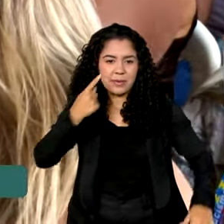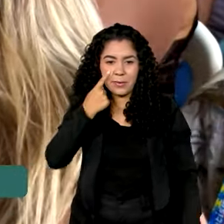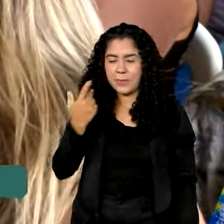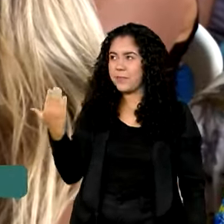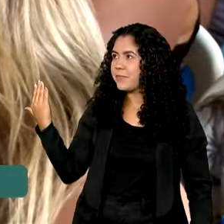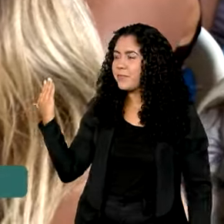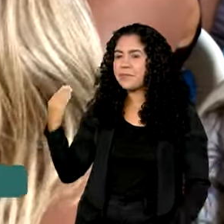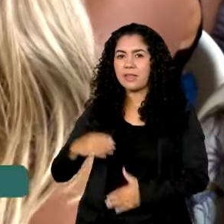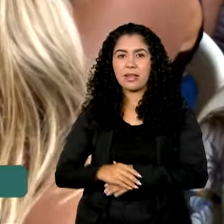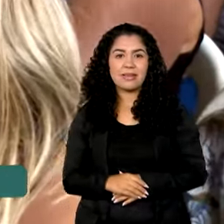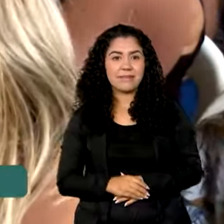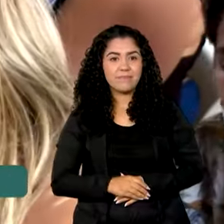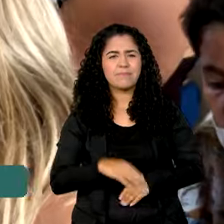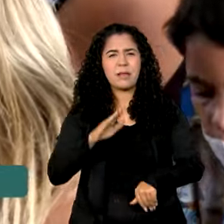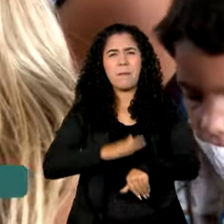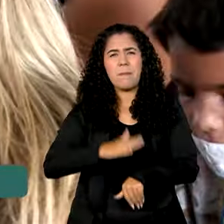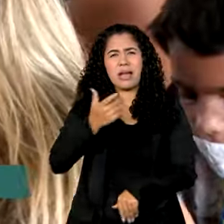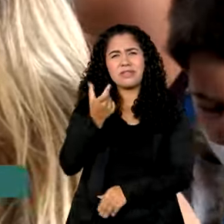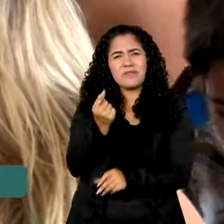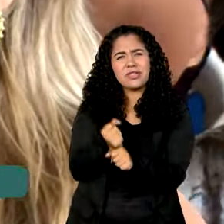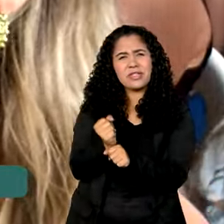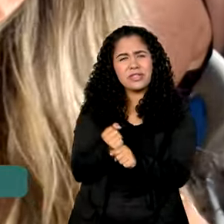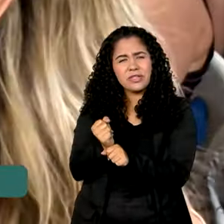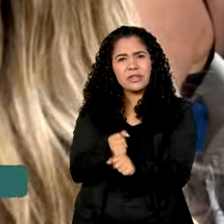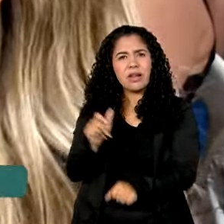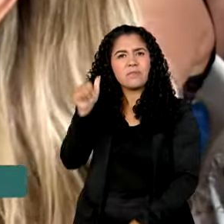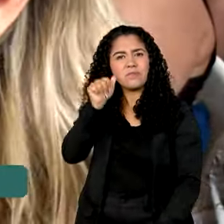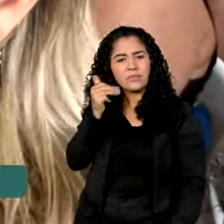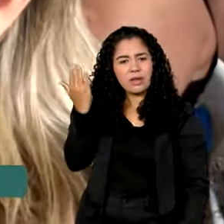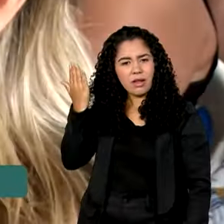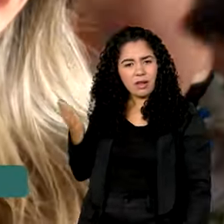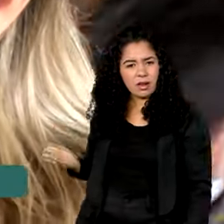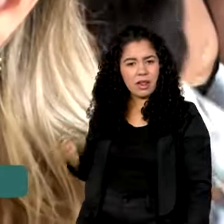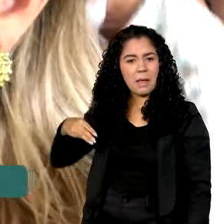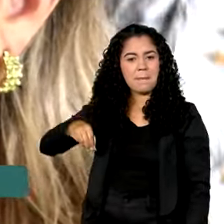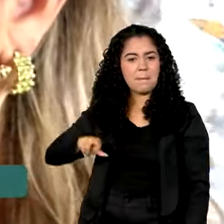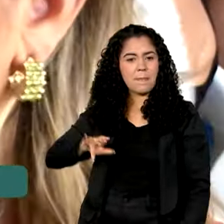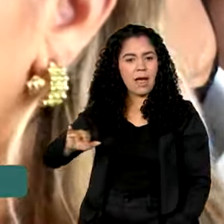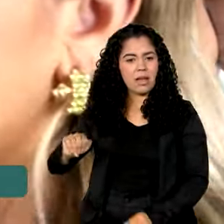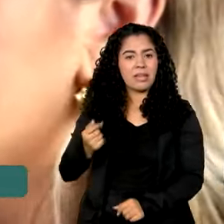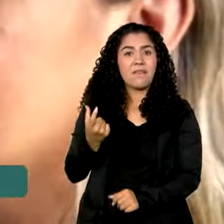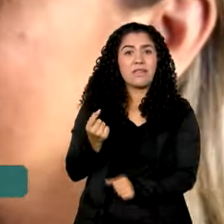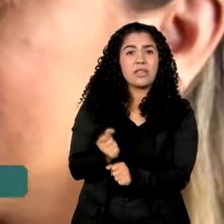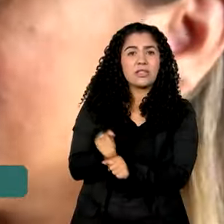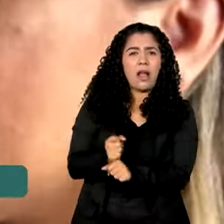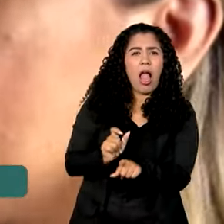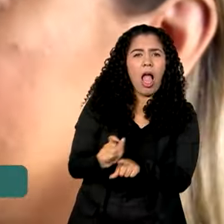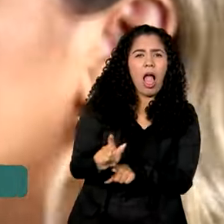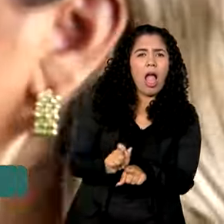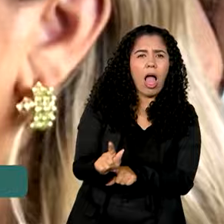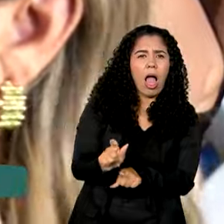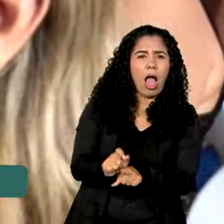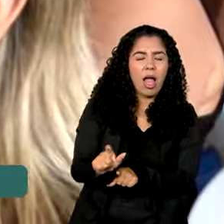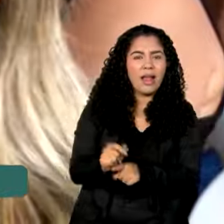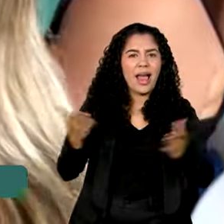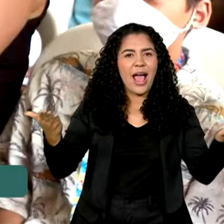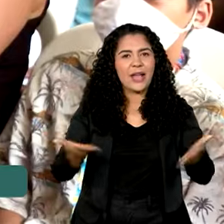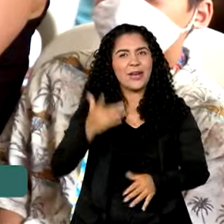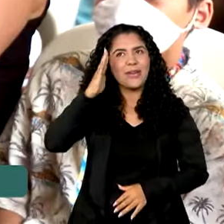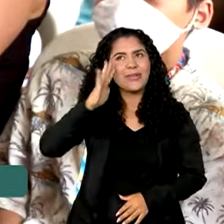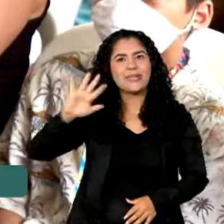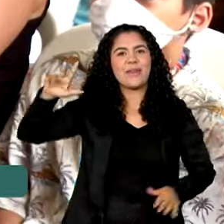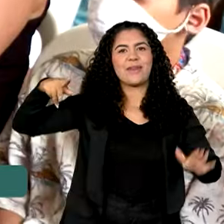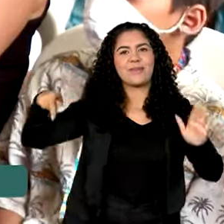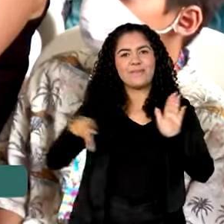Por mais de 20 anos, Maria morou de aluguel. Uma história que se encerra agora, com a chegada da casa própria.